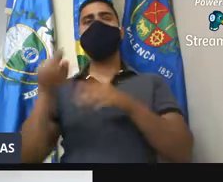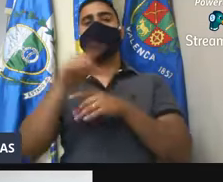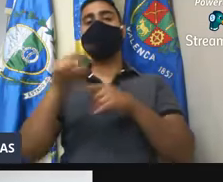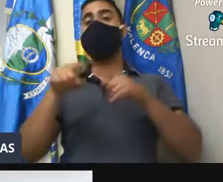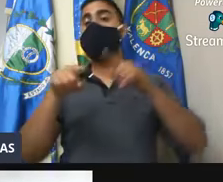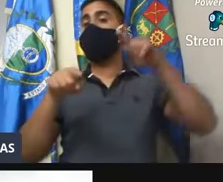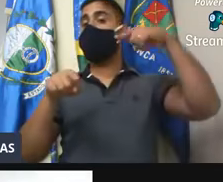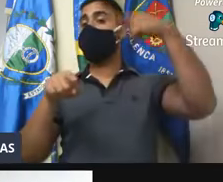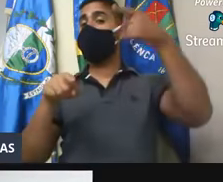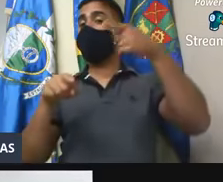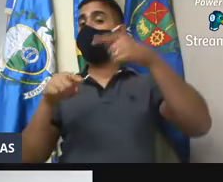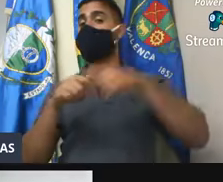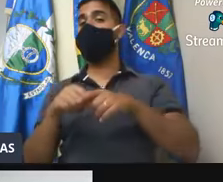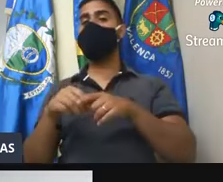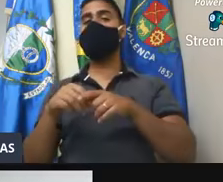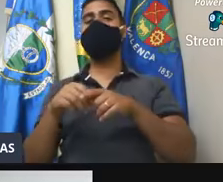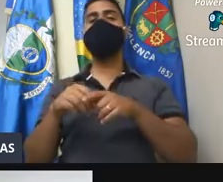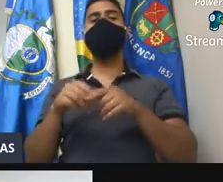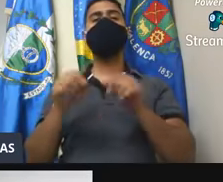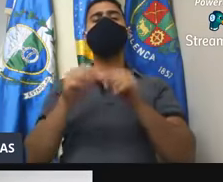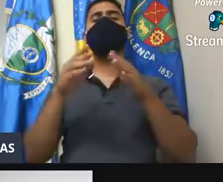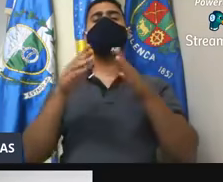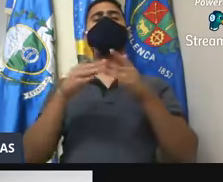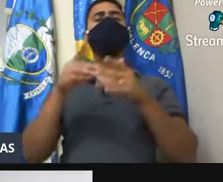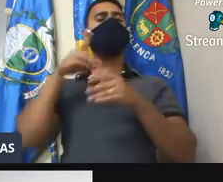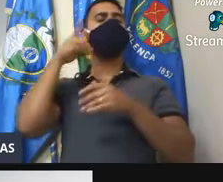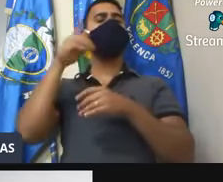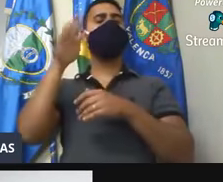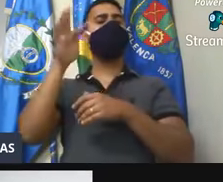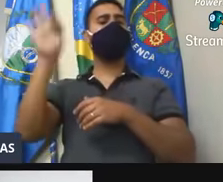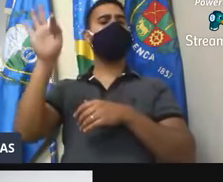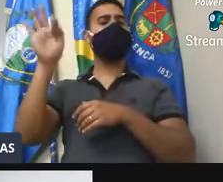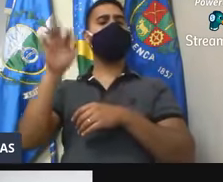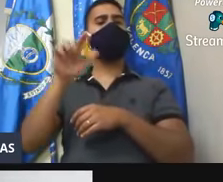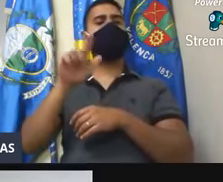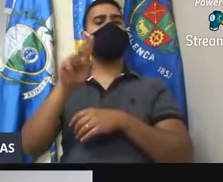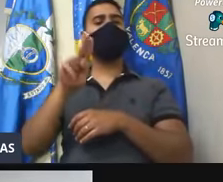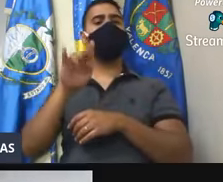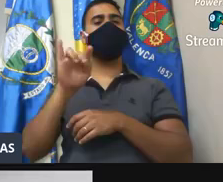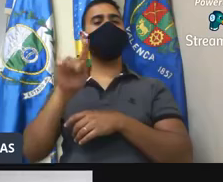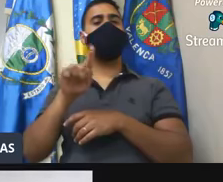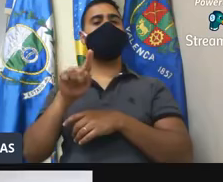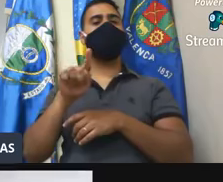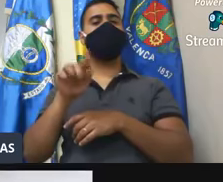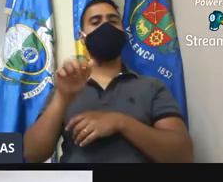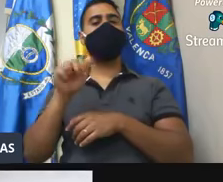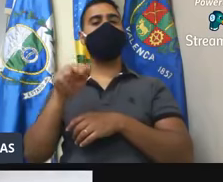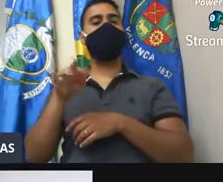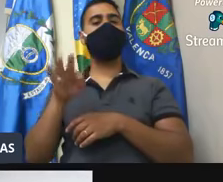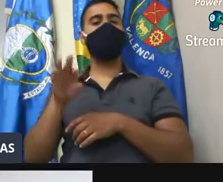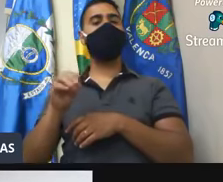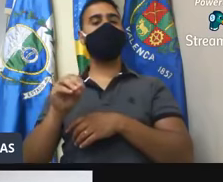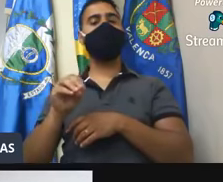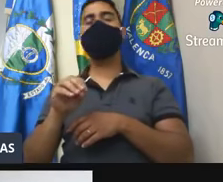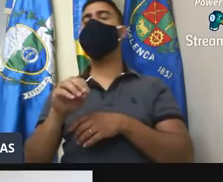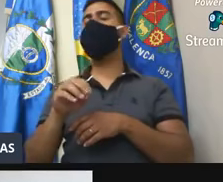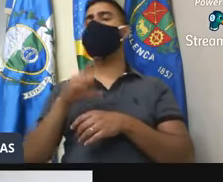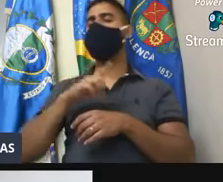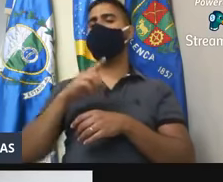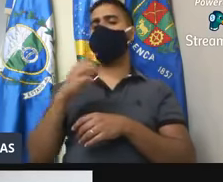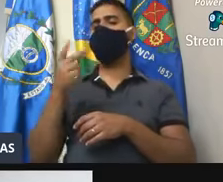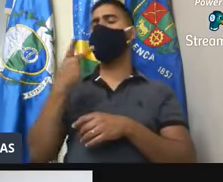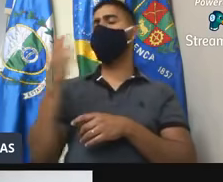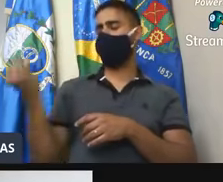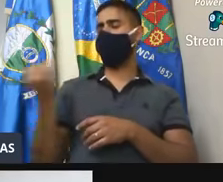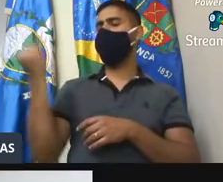pedindo o nosso deputado federal, que a gente fala tanto aqui, que ele prioriza essa situação, para que a gente possa dar o